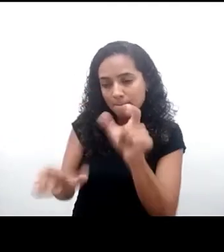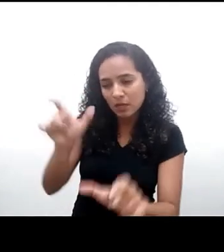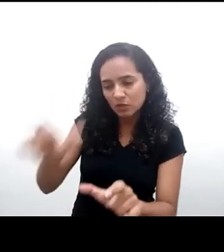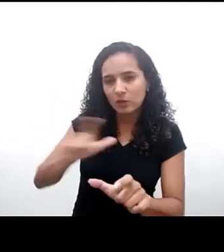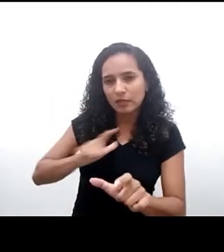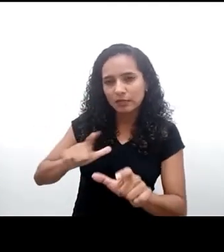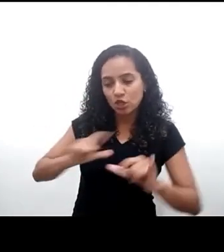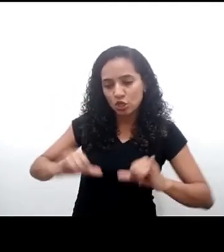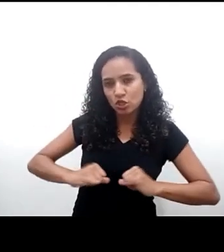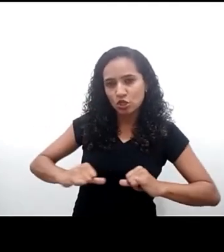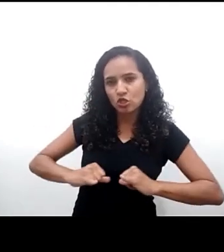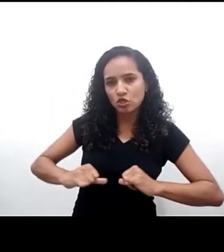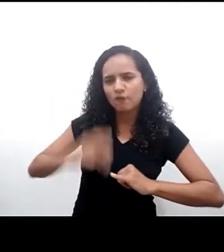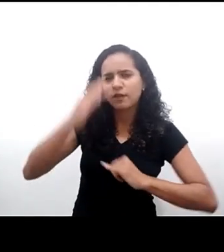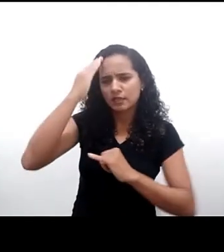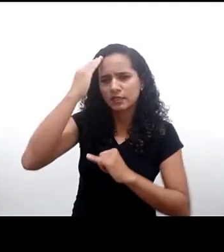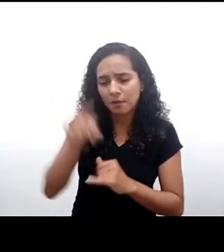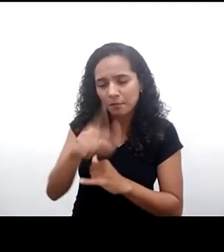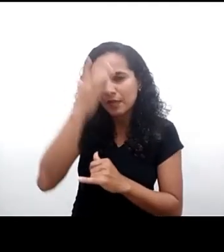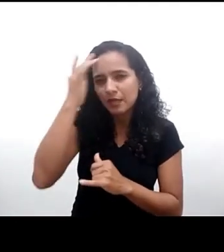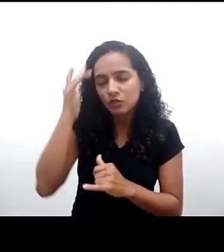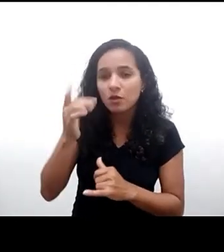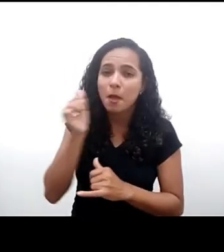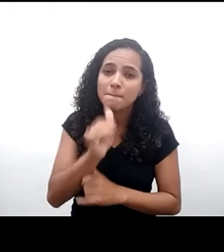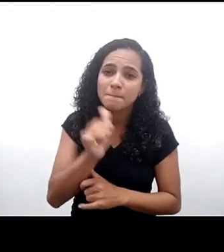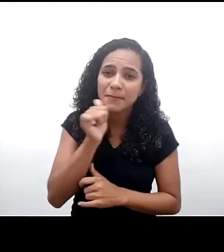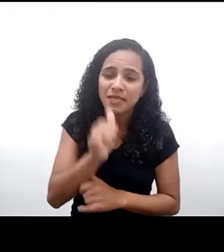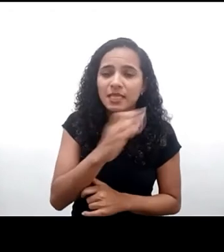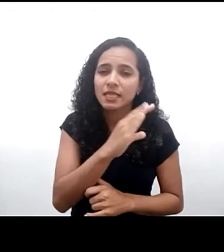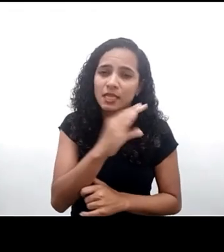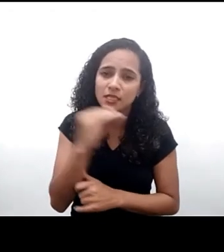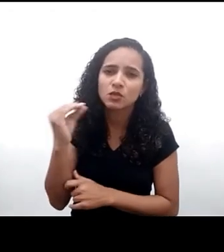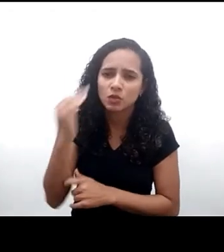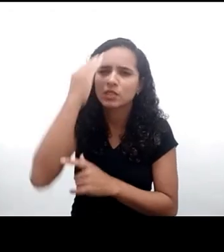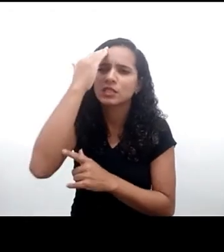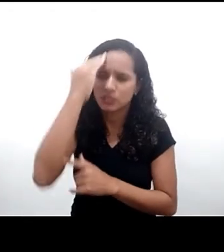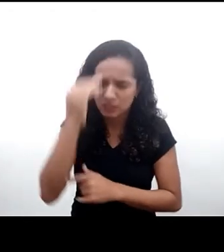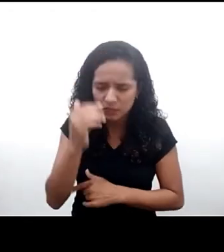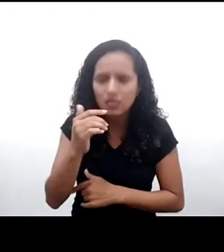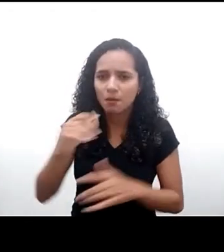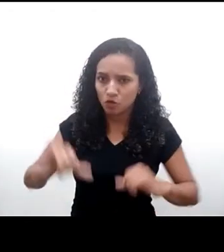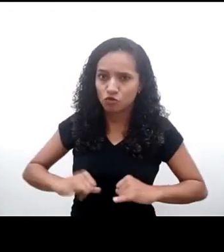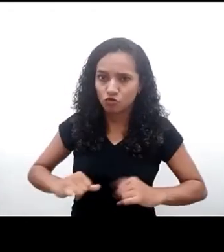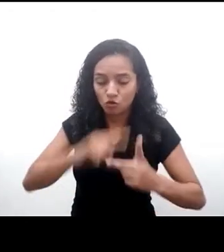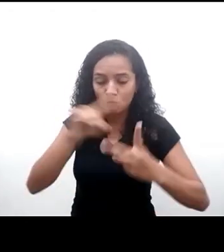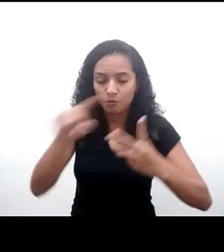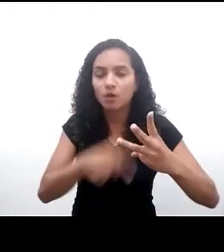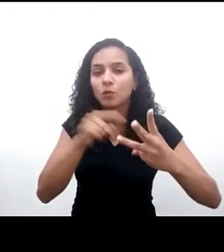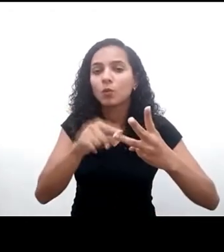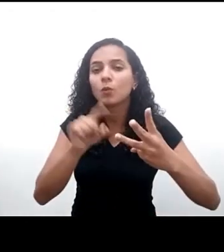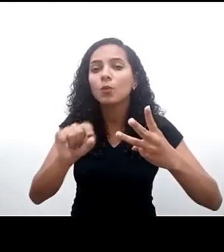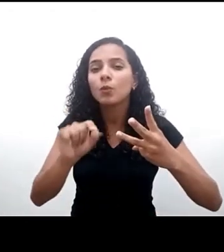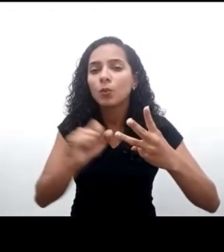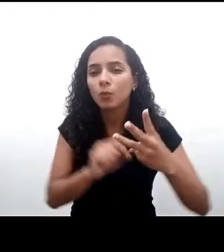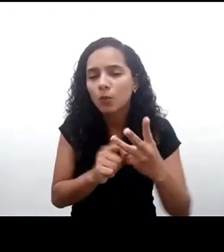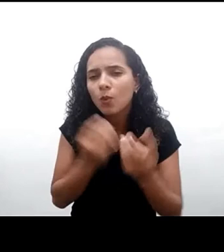e quem é mais vulnerável são as meninas adolescentes e dissidências e terceiro questionar-nos também como